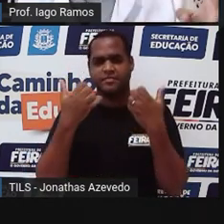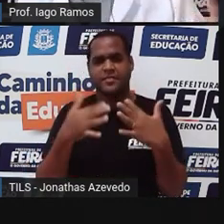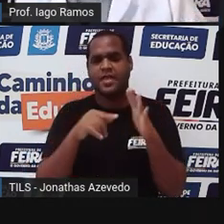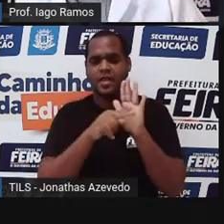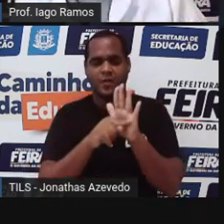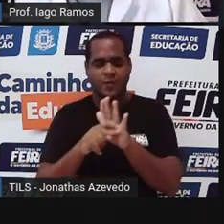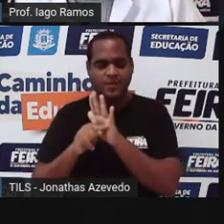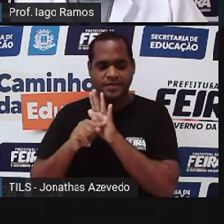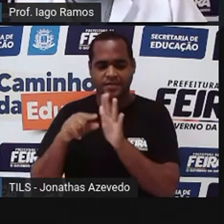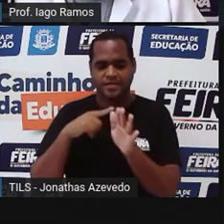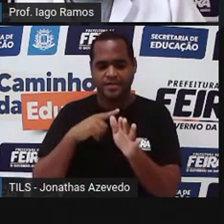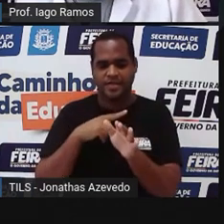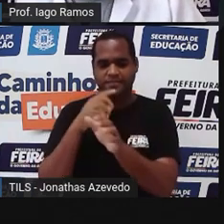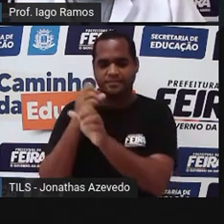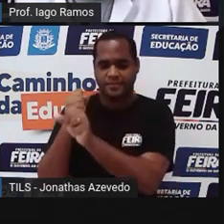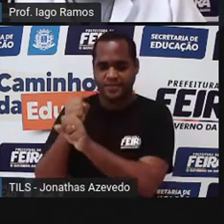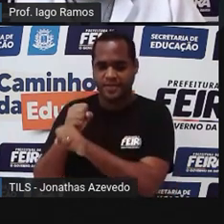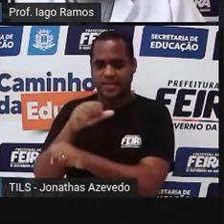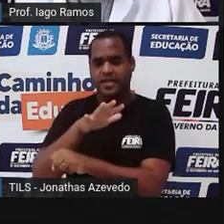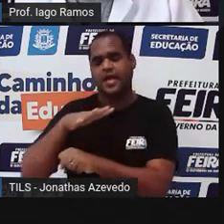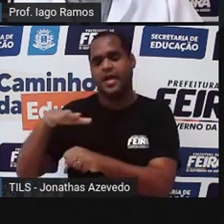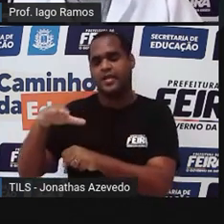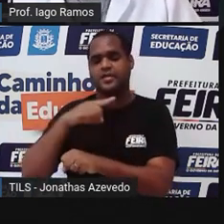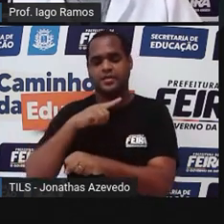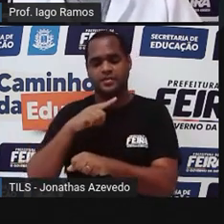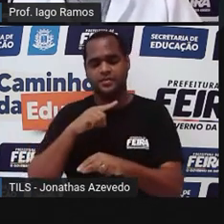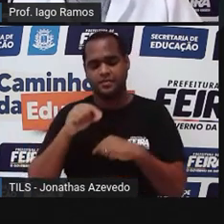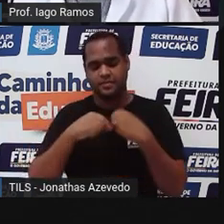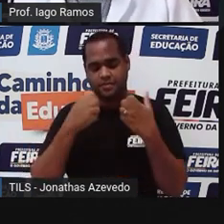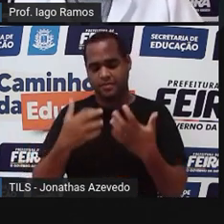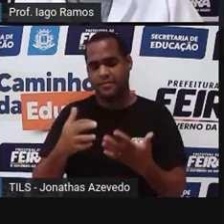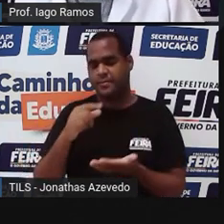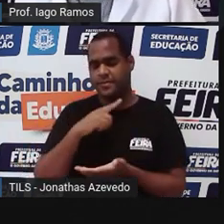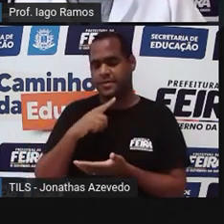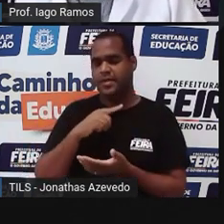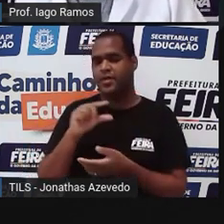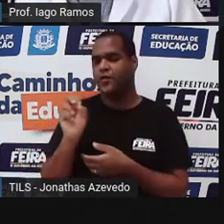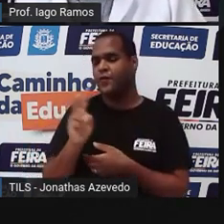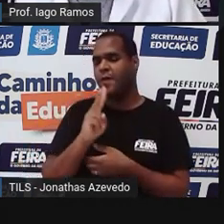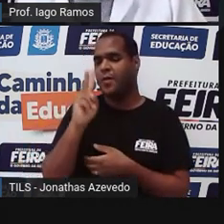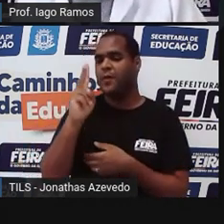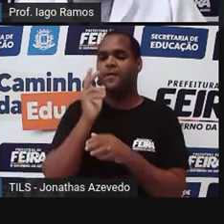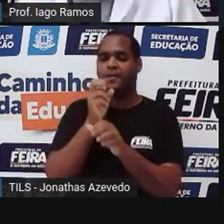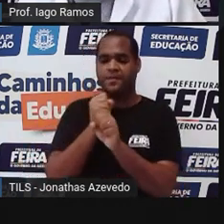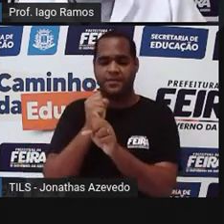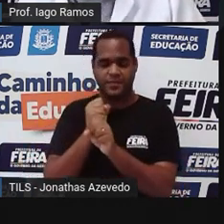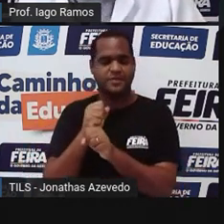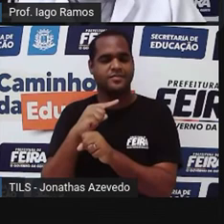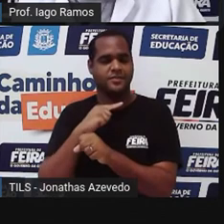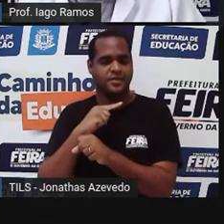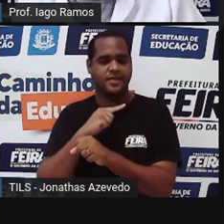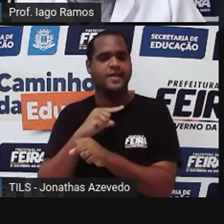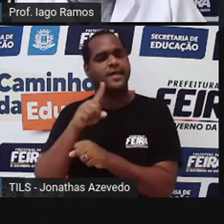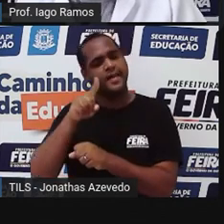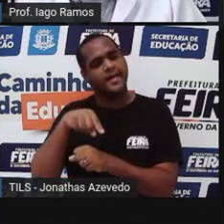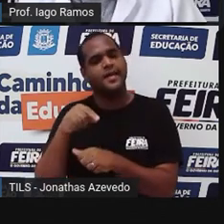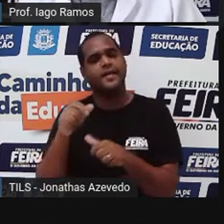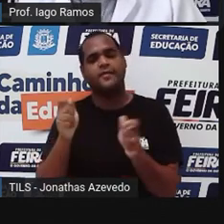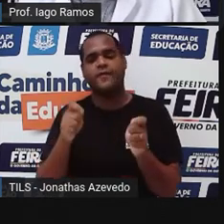gente a calcular a área do losango seria essa, O valor da diagonal maior, a medida da diagonal maior,